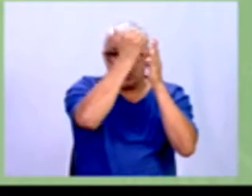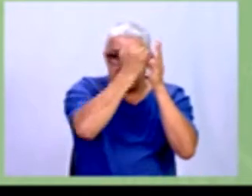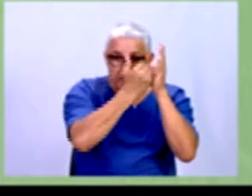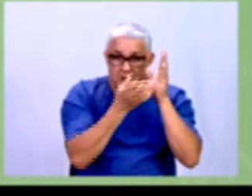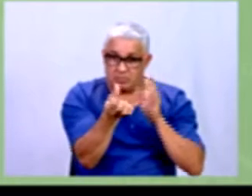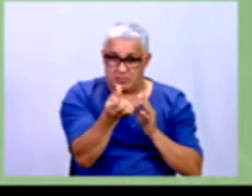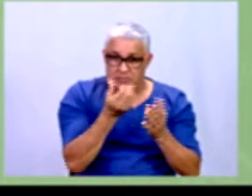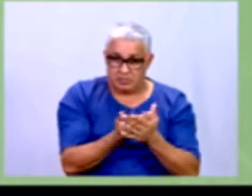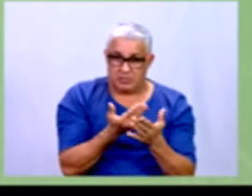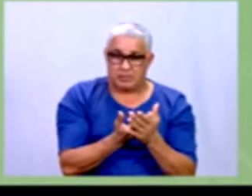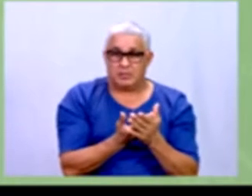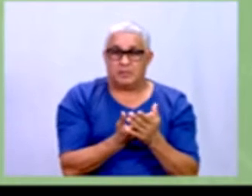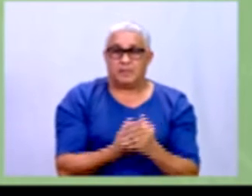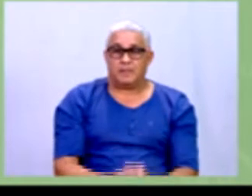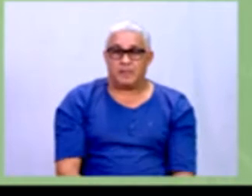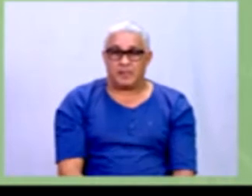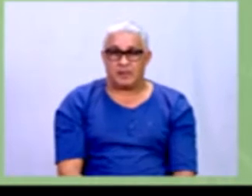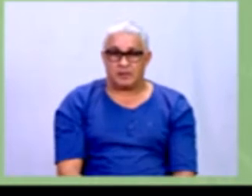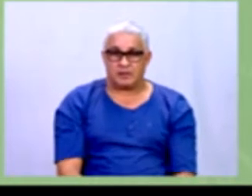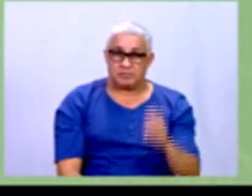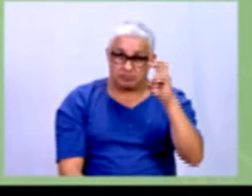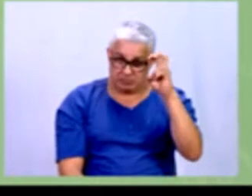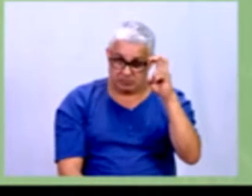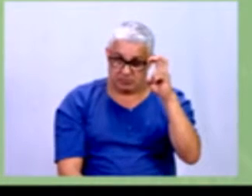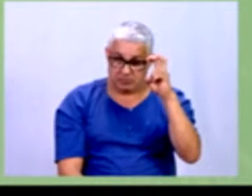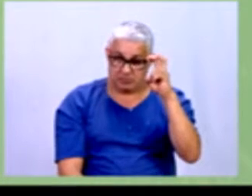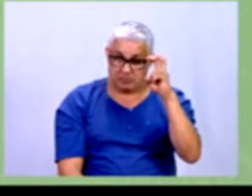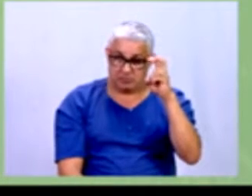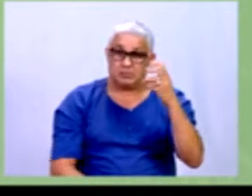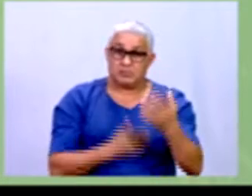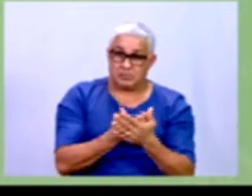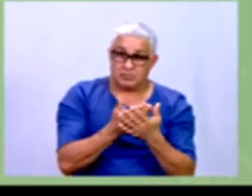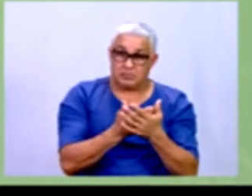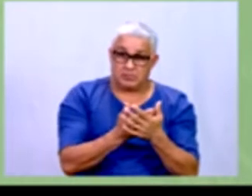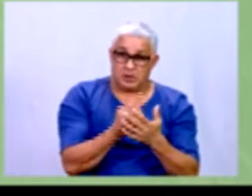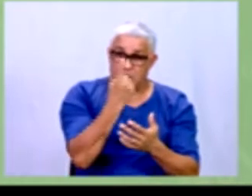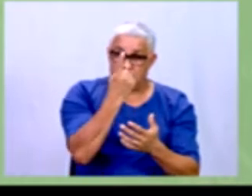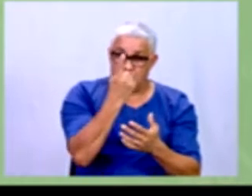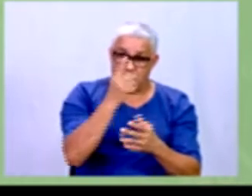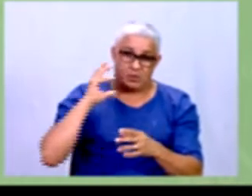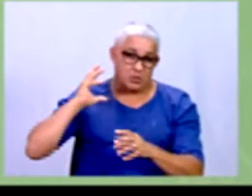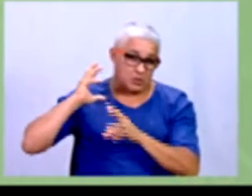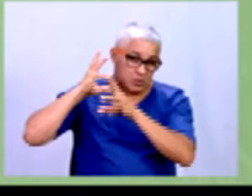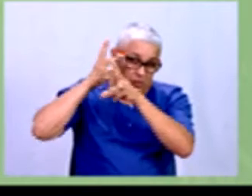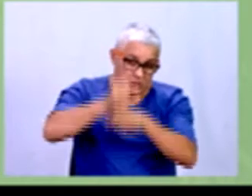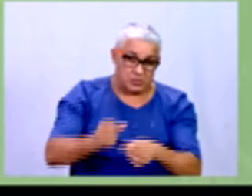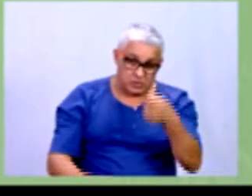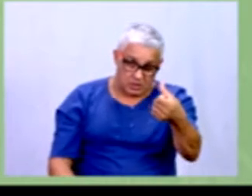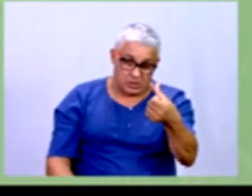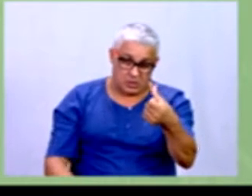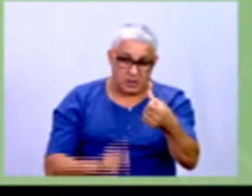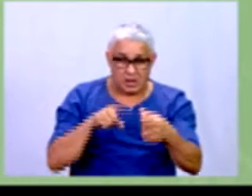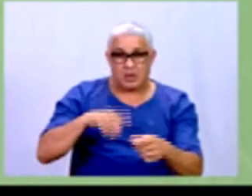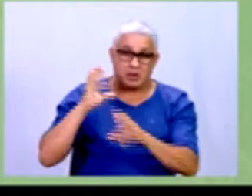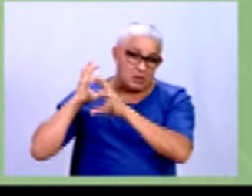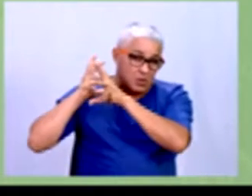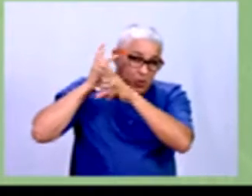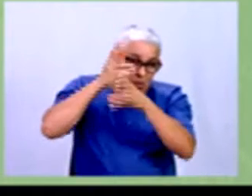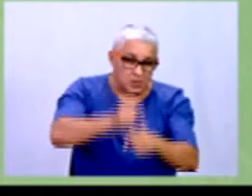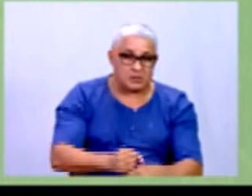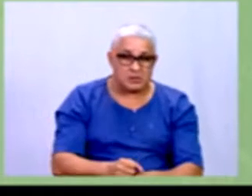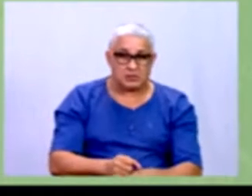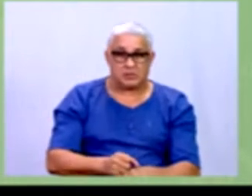aulas, contando cinco aulas e sexta revisão, né? Deixando bem claro isso. Então, nós vamos falar